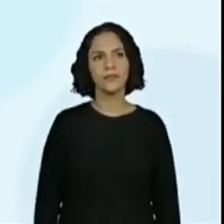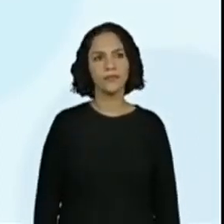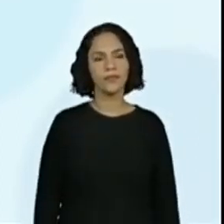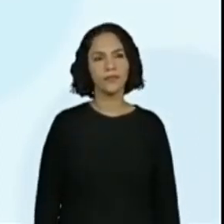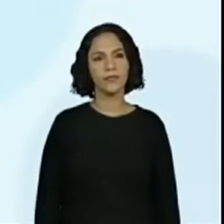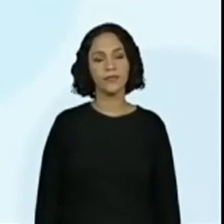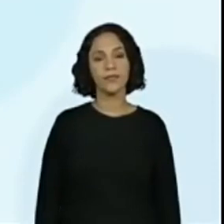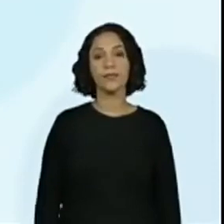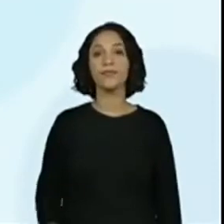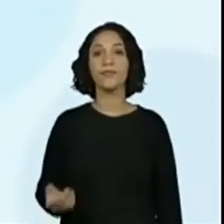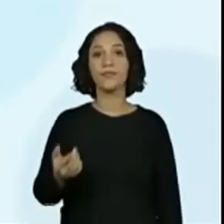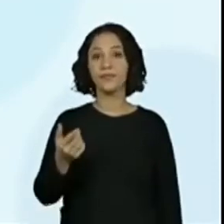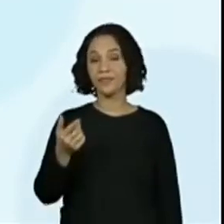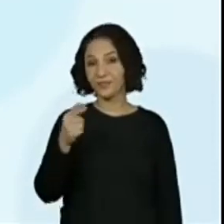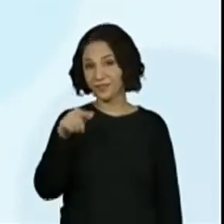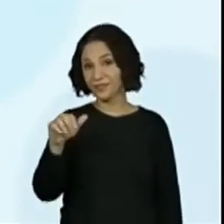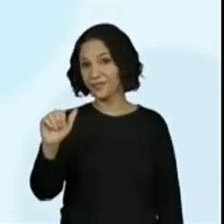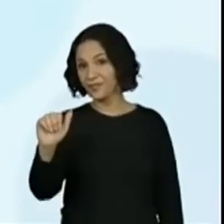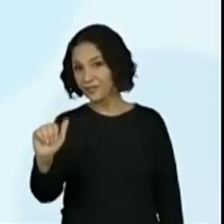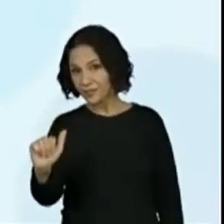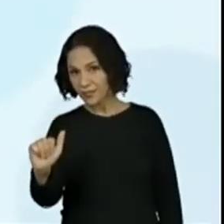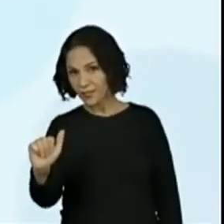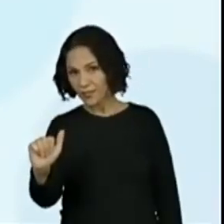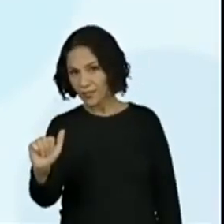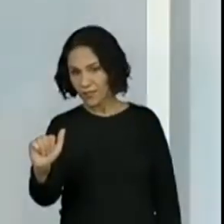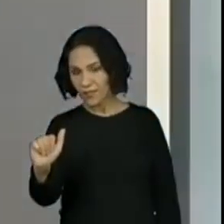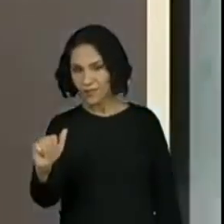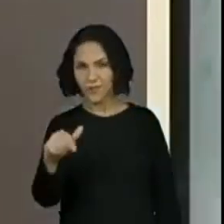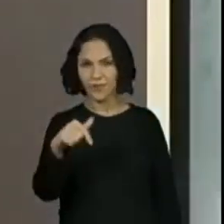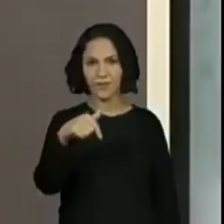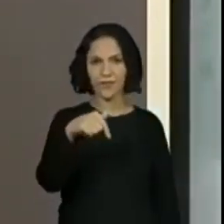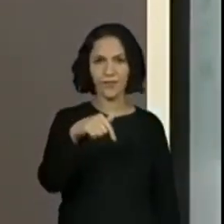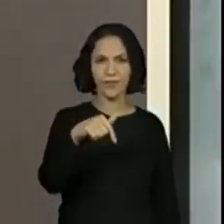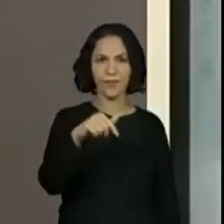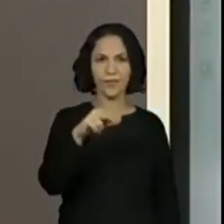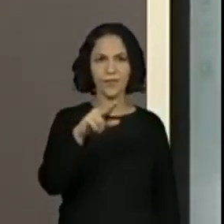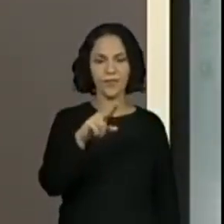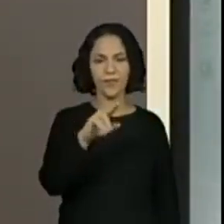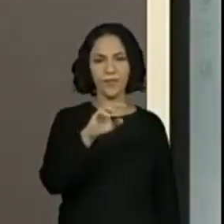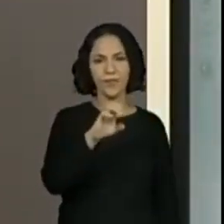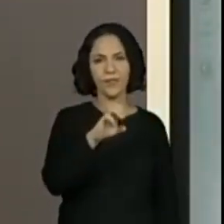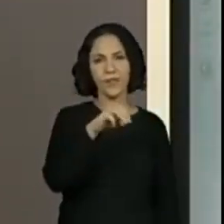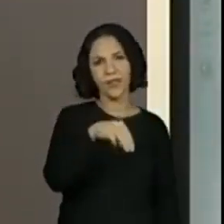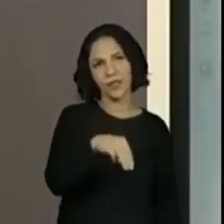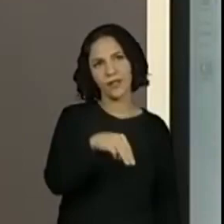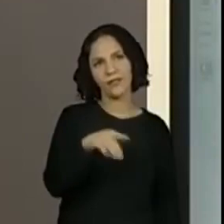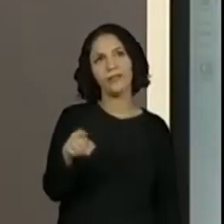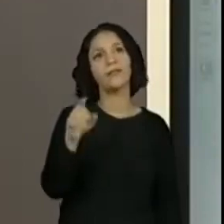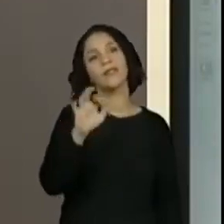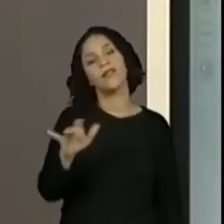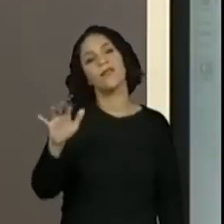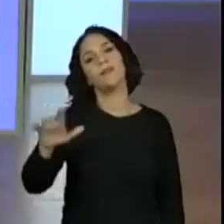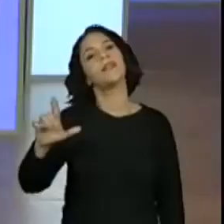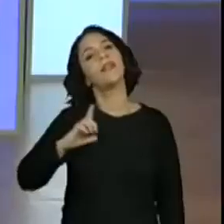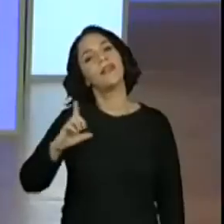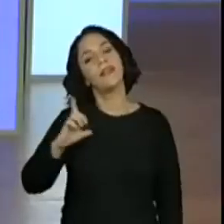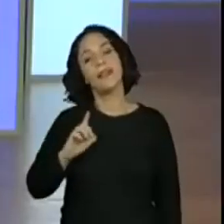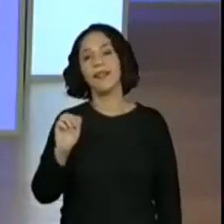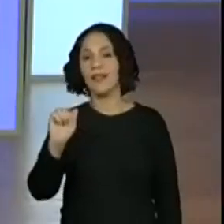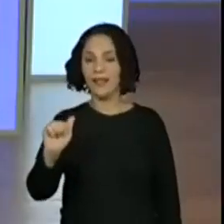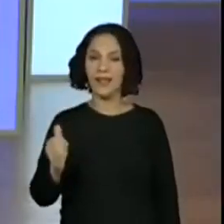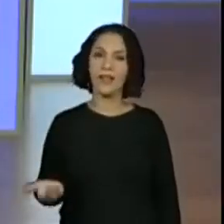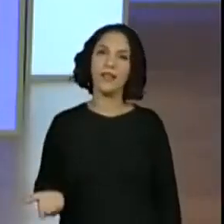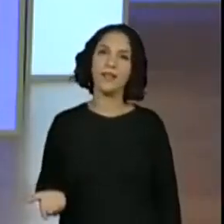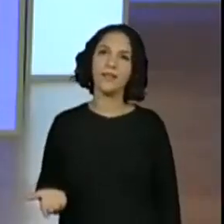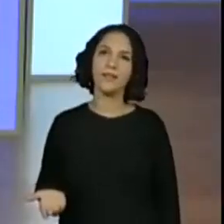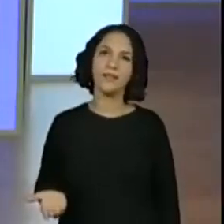A. Quem. Amo bastante. Vou roubar a frase da professora. Tá no alfabeto. Tá. É o A. É o